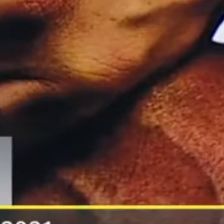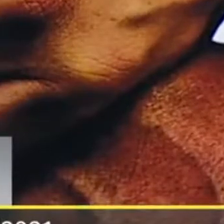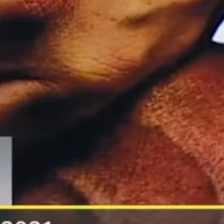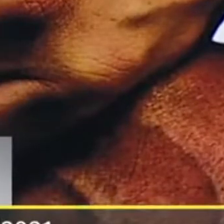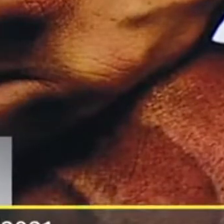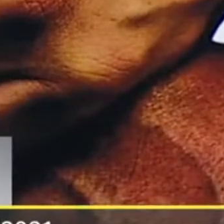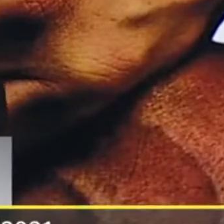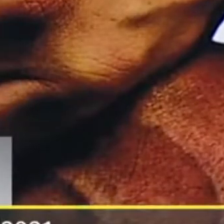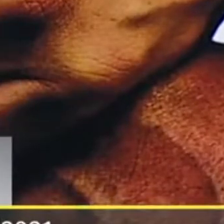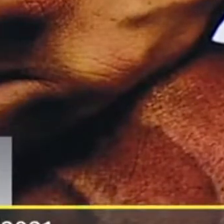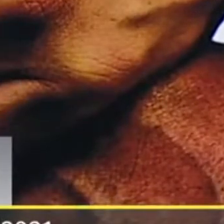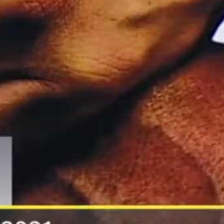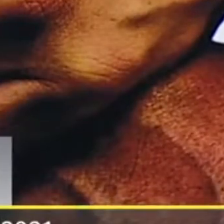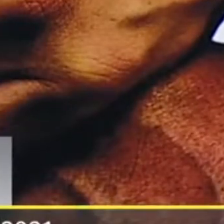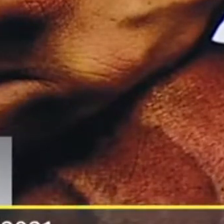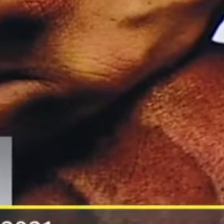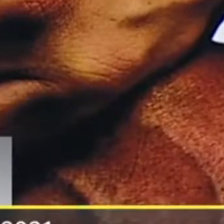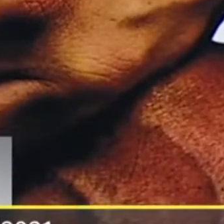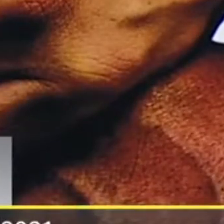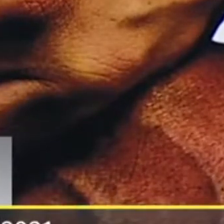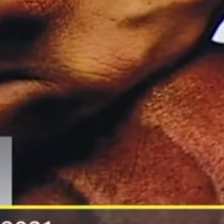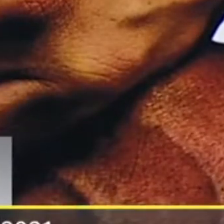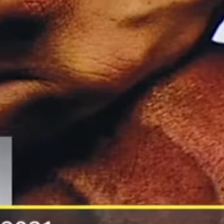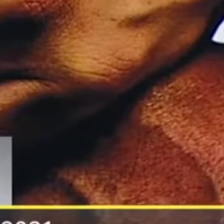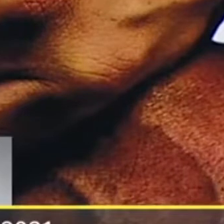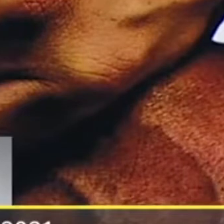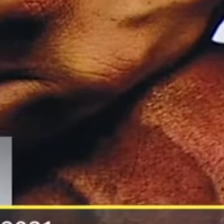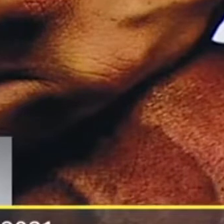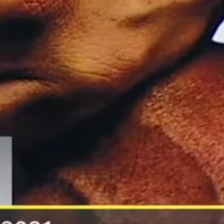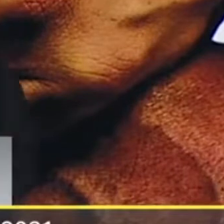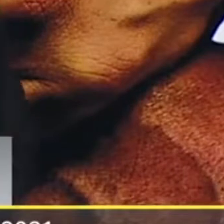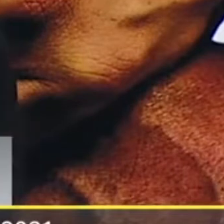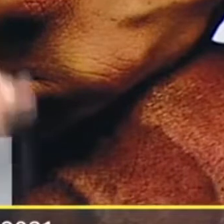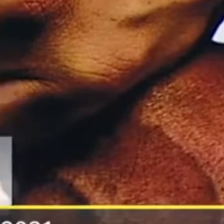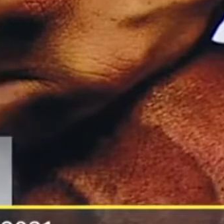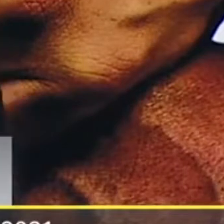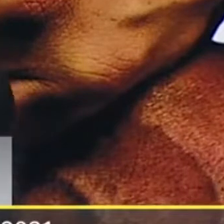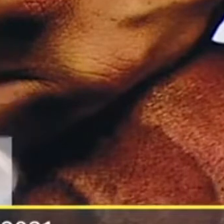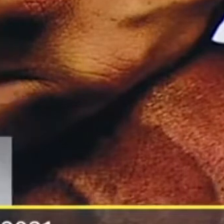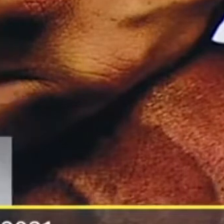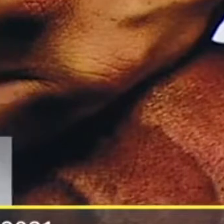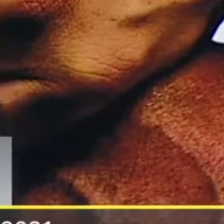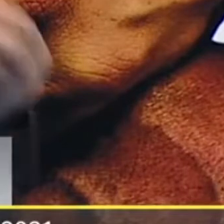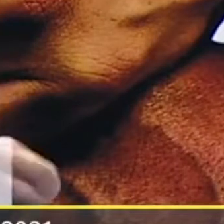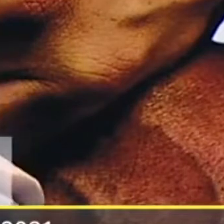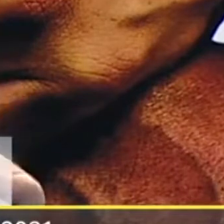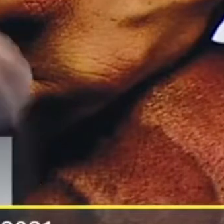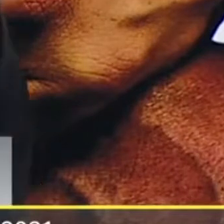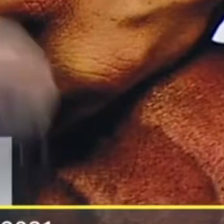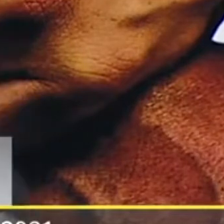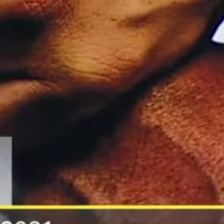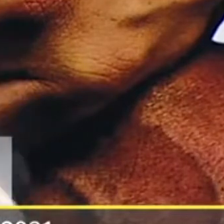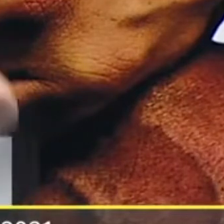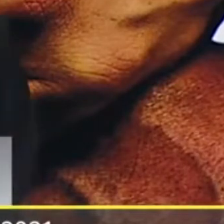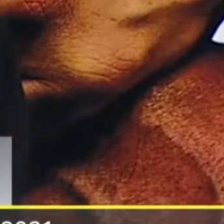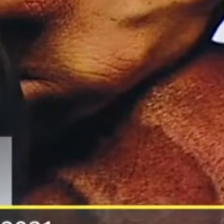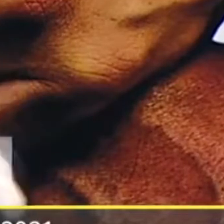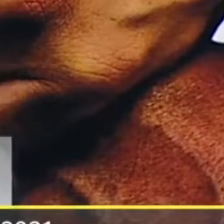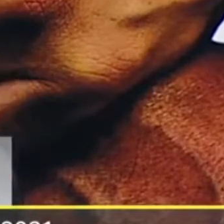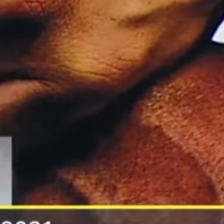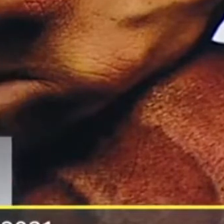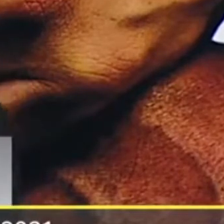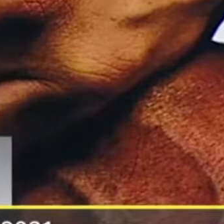encerrando Este evento de hoje Com o tema Solidariedade Porque acho que foi algo Que esteve presente Na vida das empresas